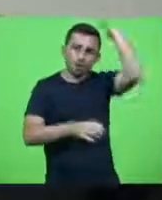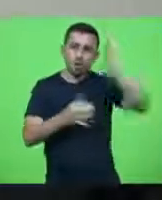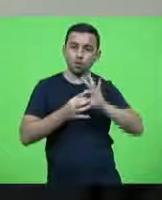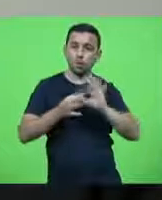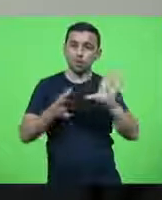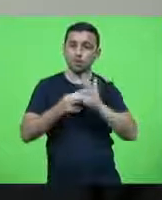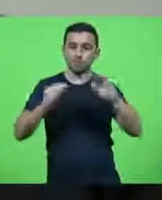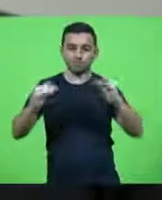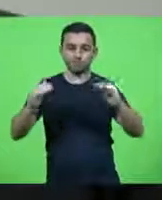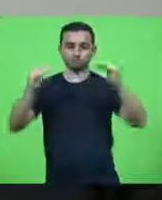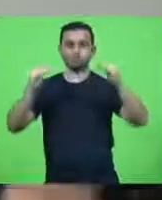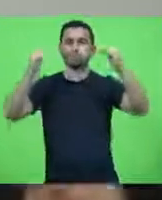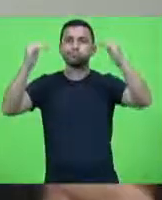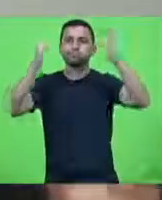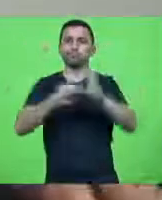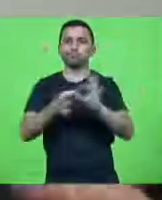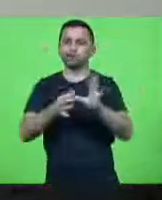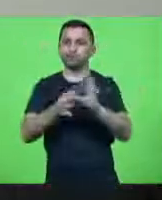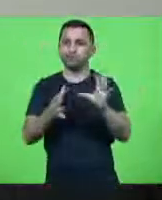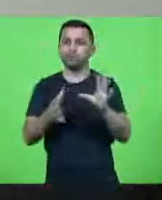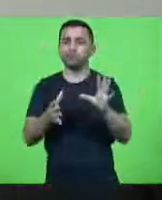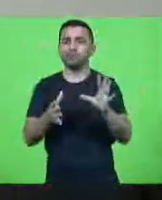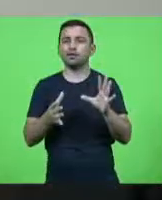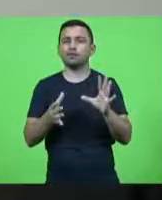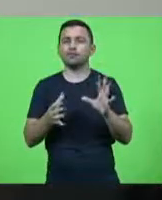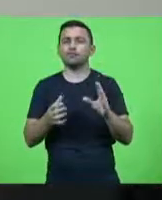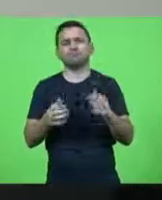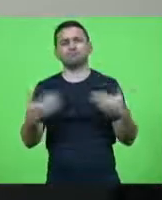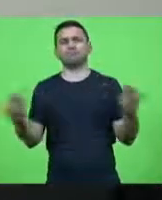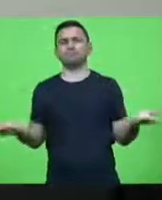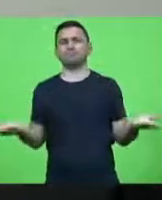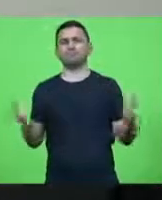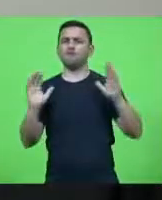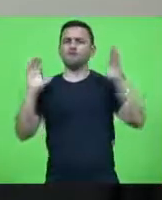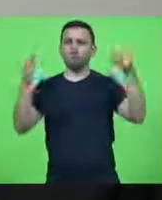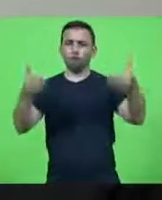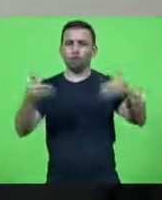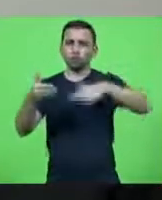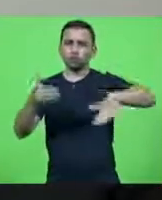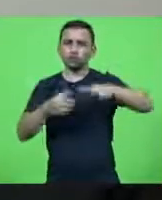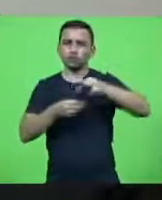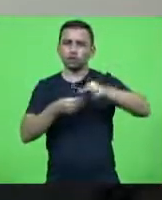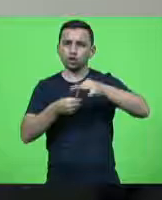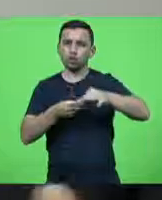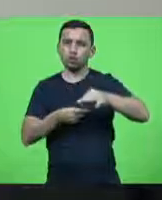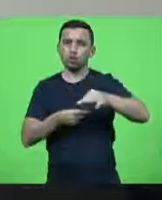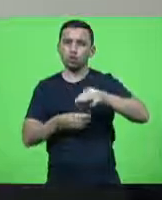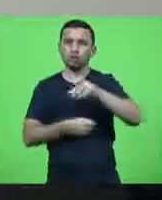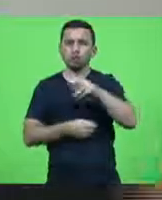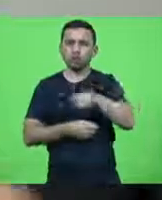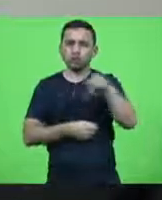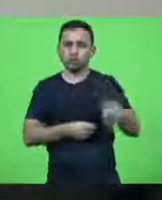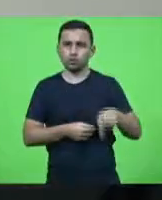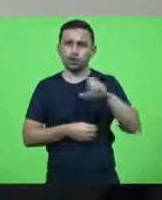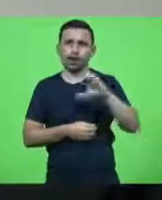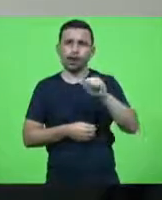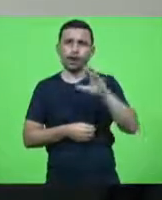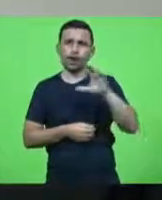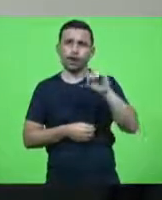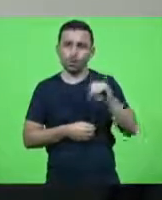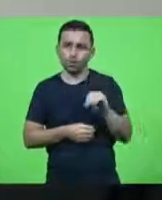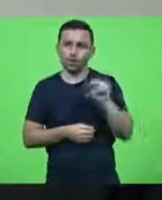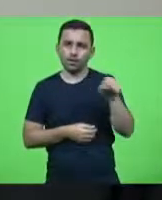poxa vida o fórum das entidades aqui mando um abraço ao professor Caco que ele além da CIO da